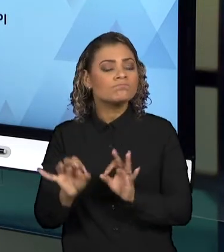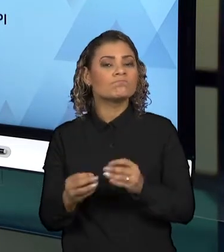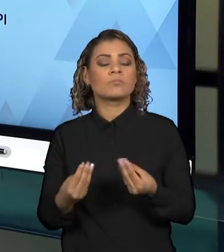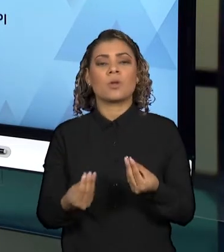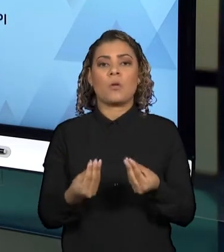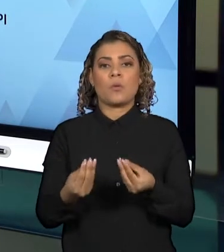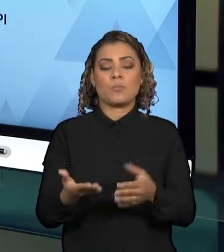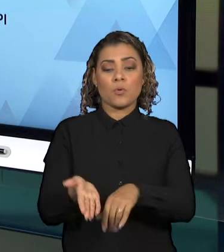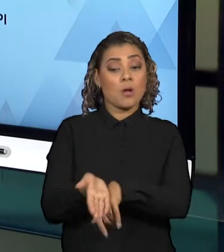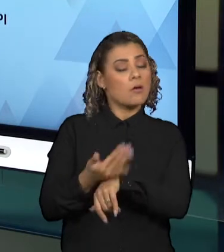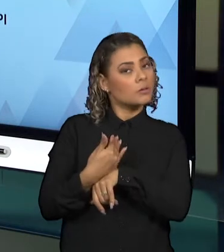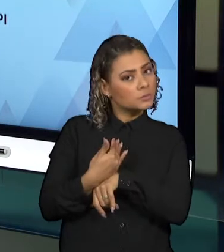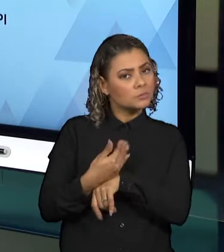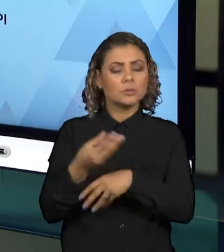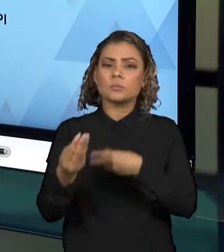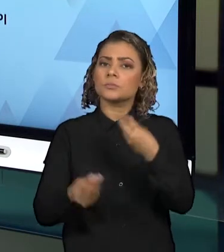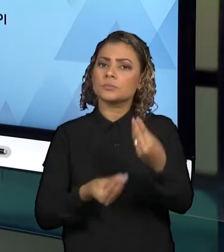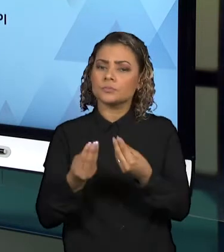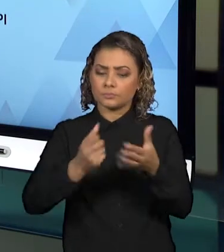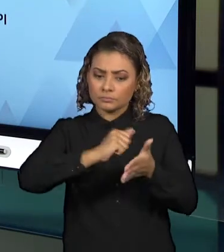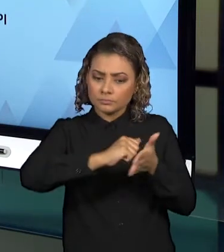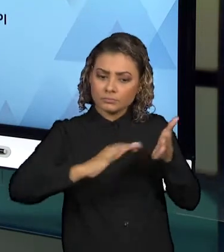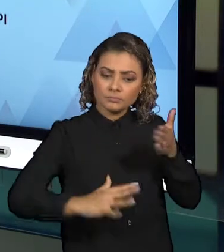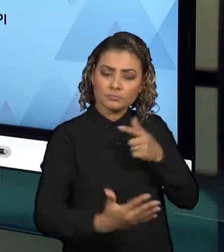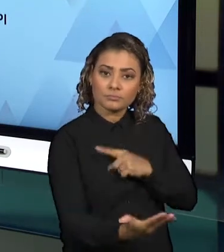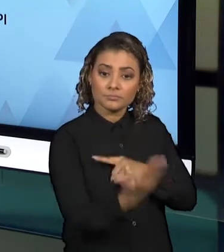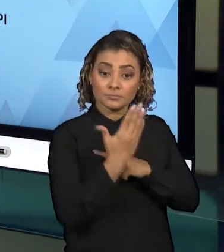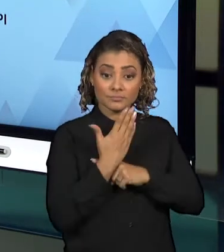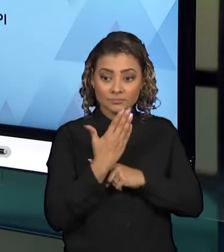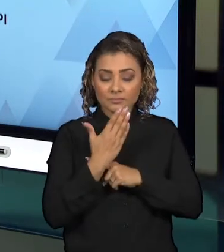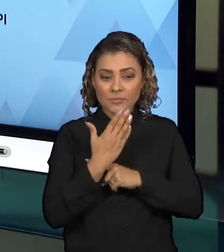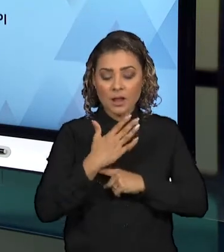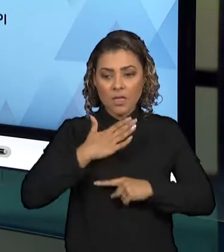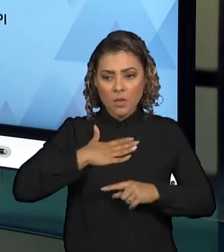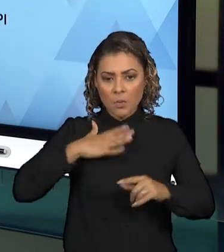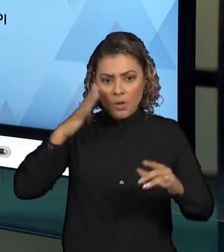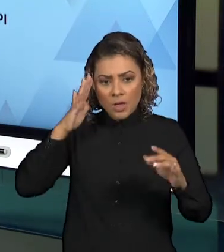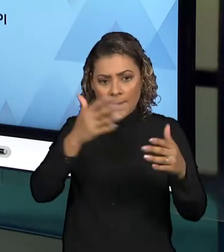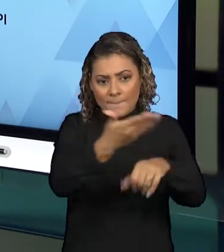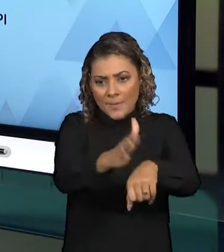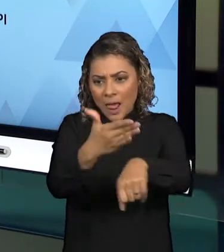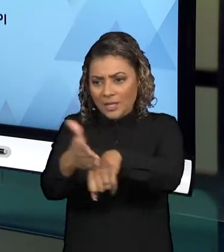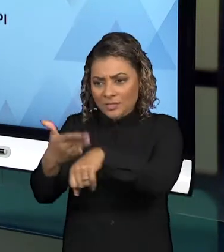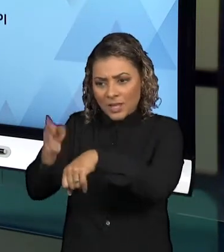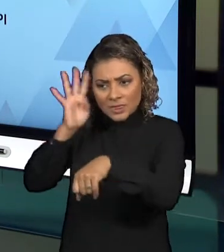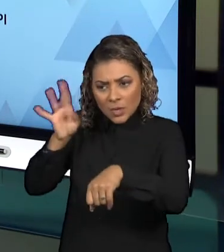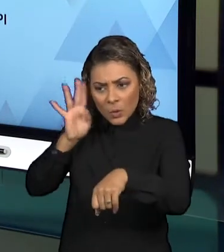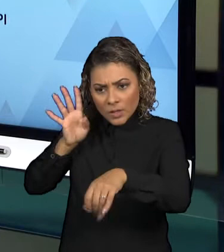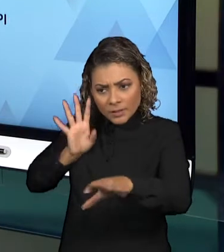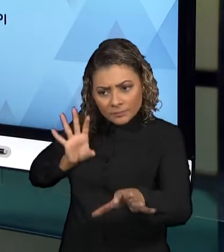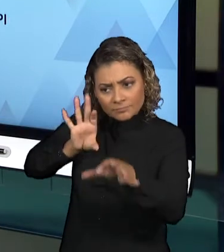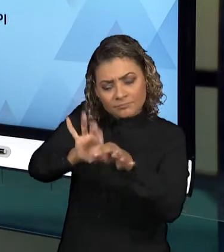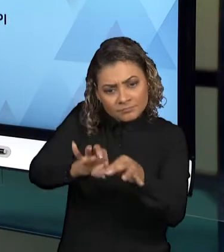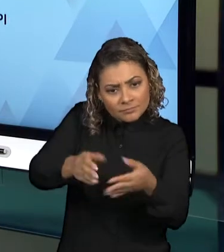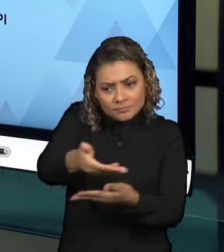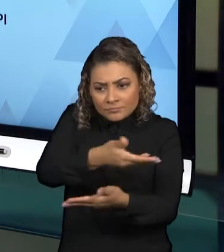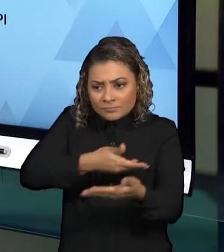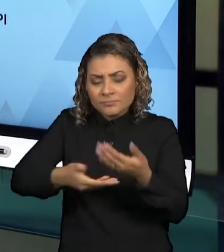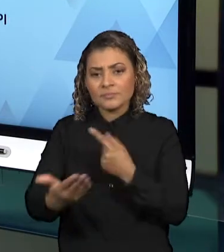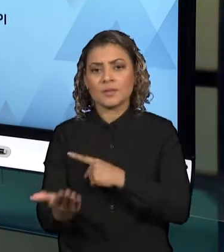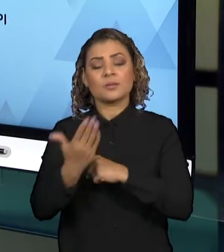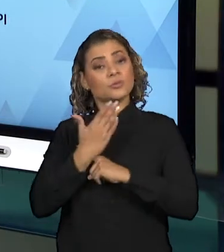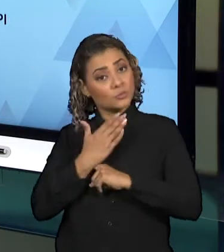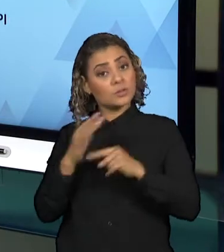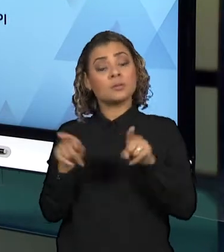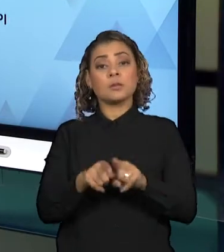essa atividade contribui para que outras práticas possam ser realizadas e até mesmo contribuições